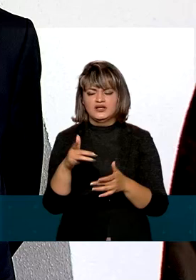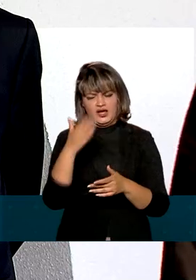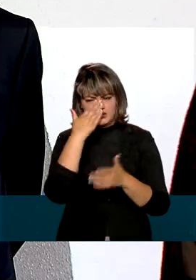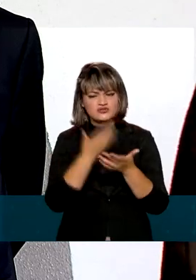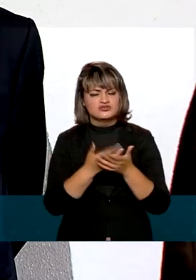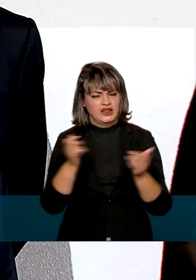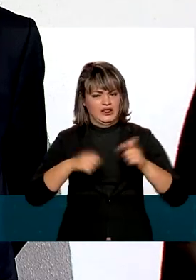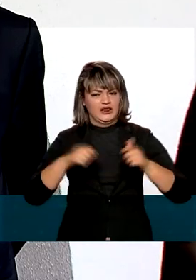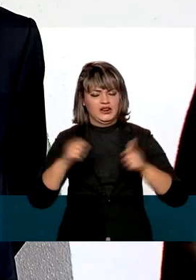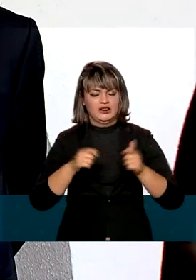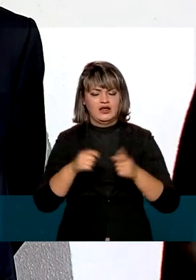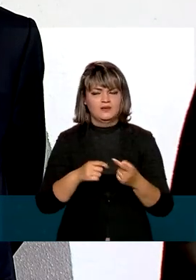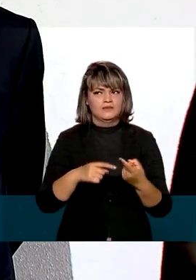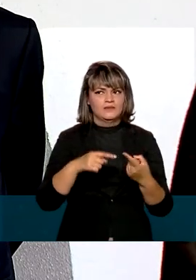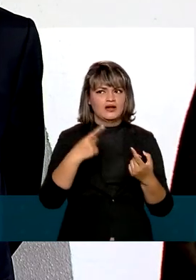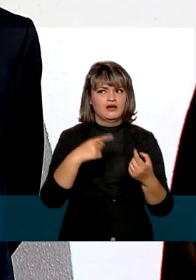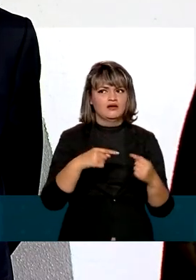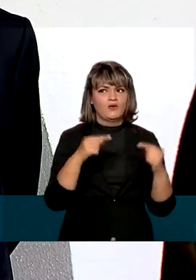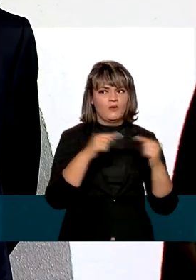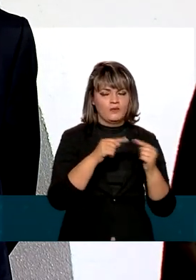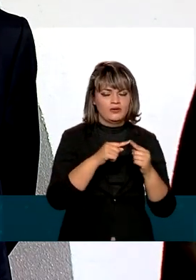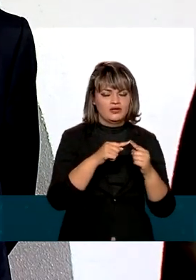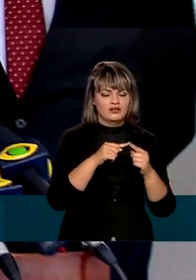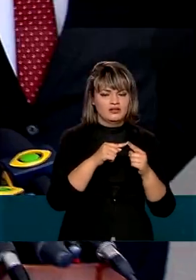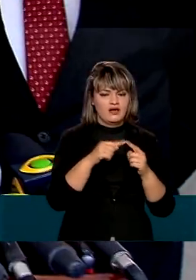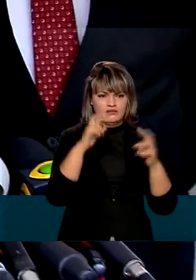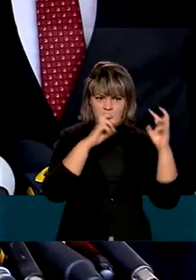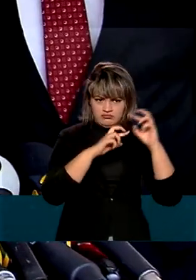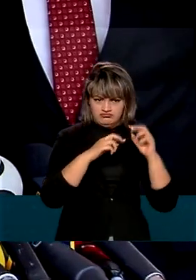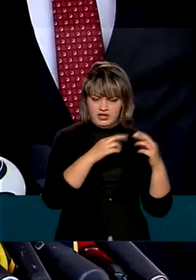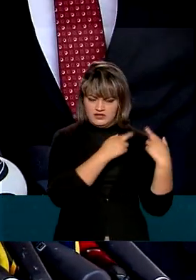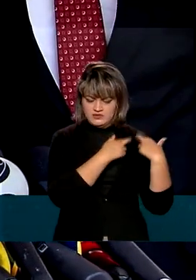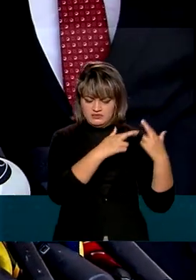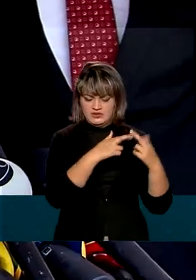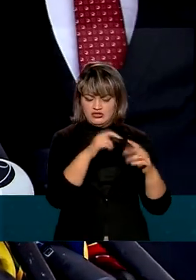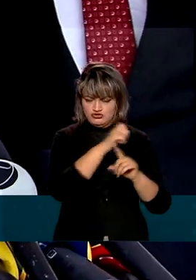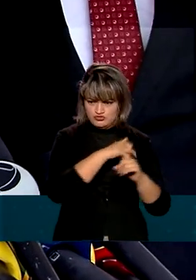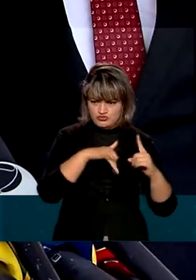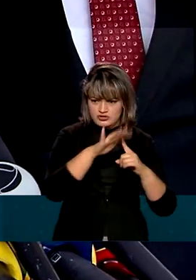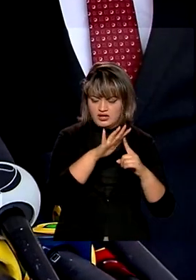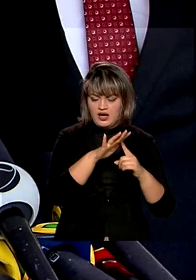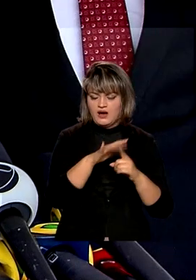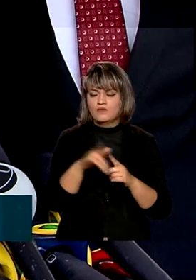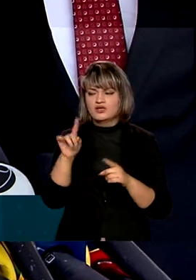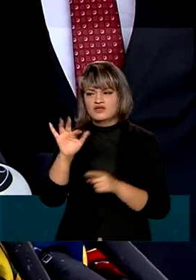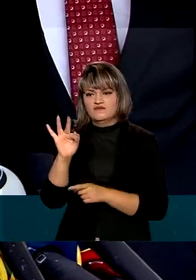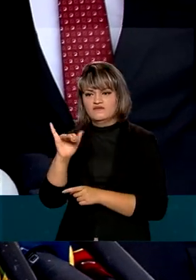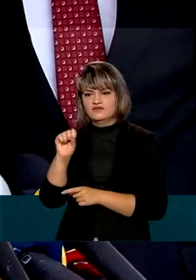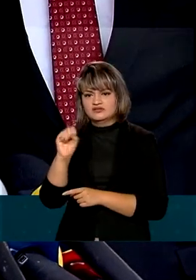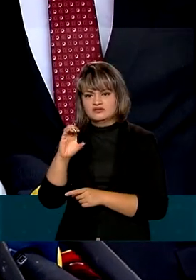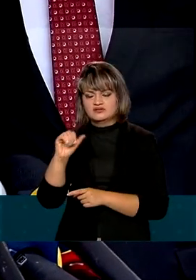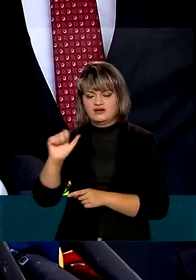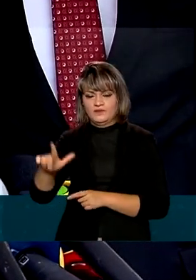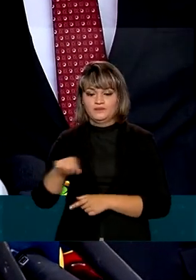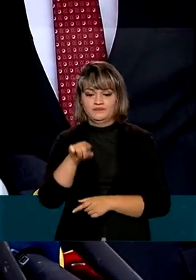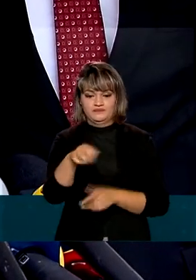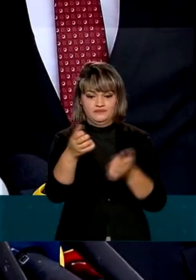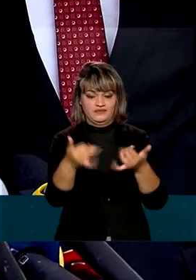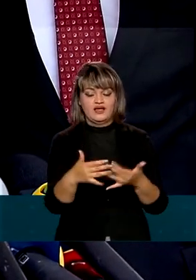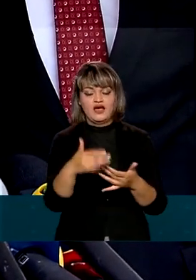confiante em aliar responsabilidade social e fiscal. Muito confiante no nosso congresso,